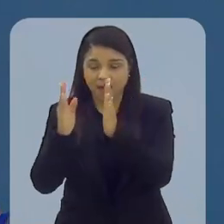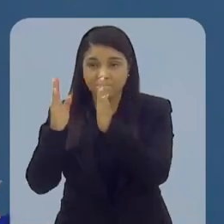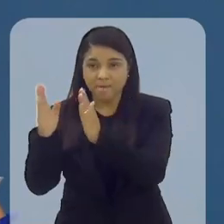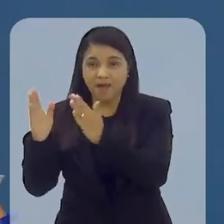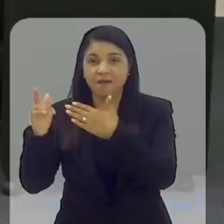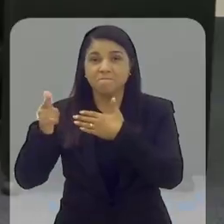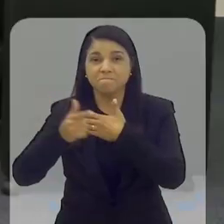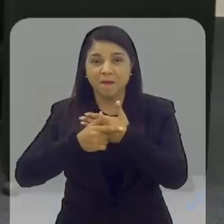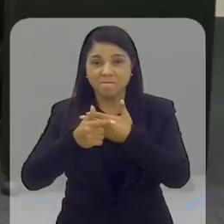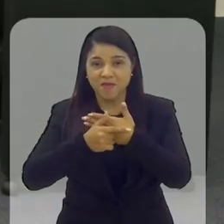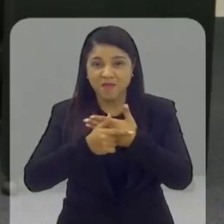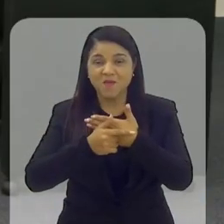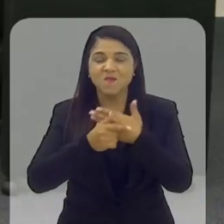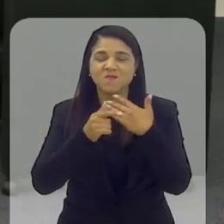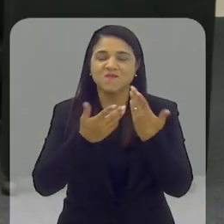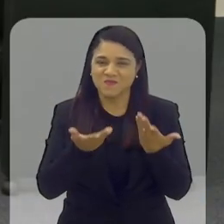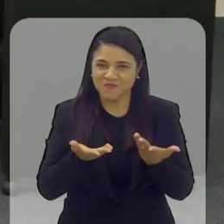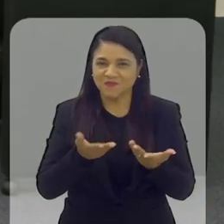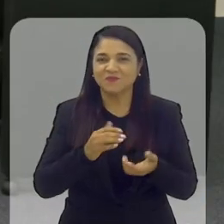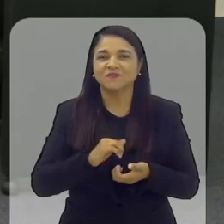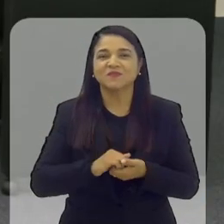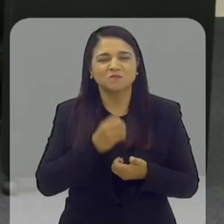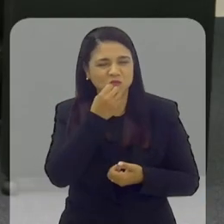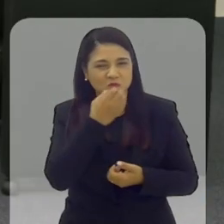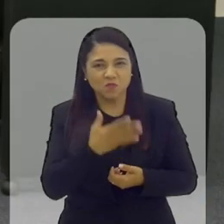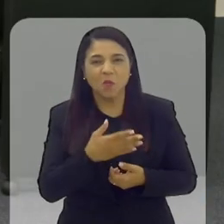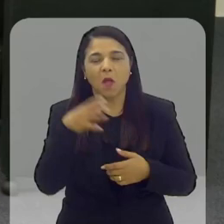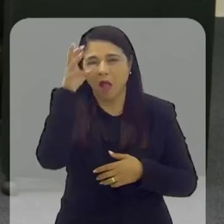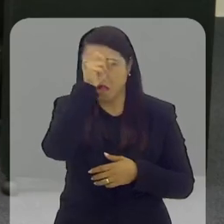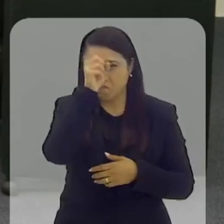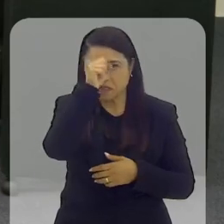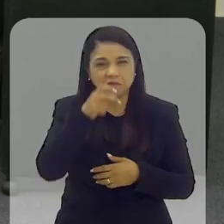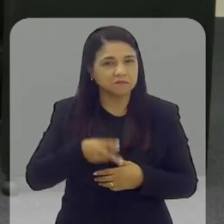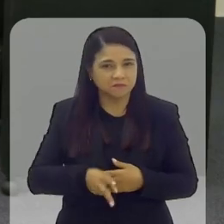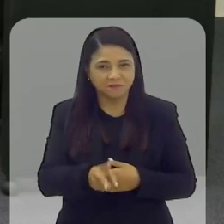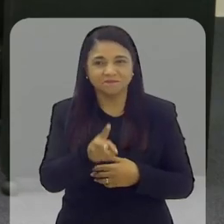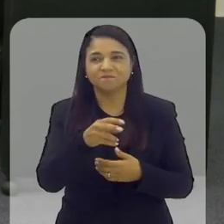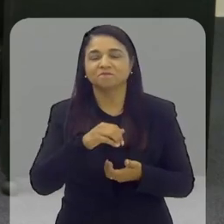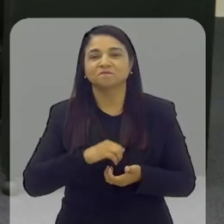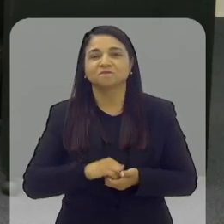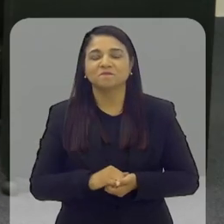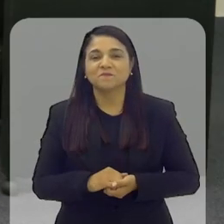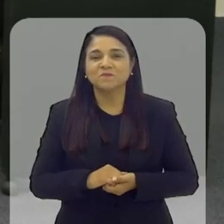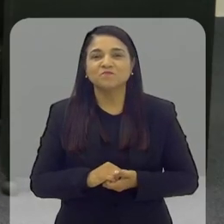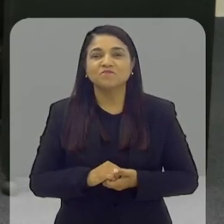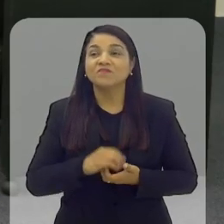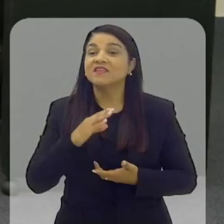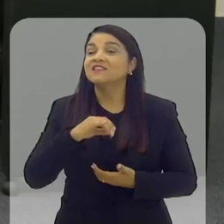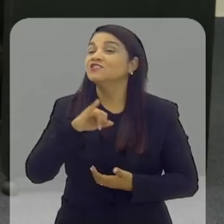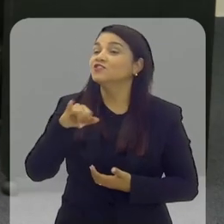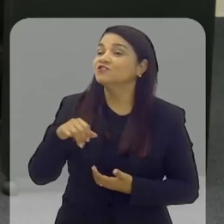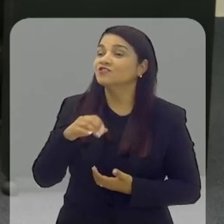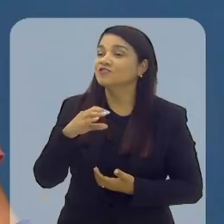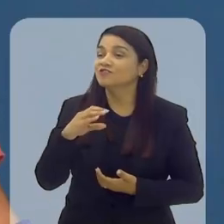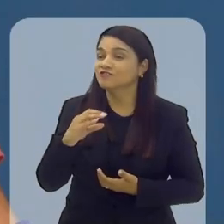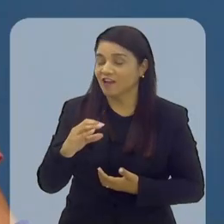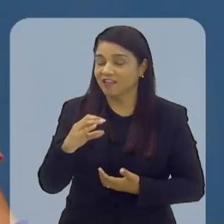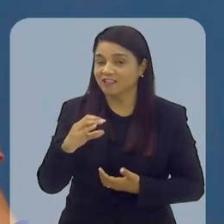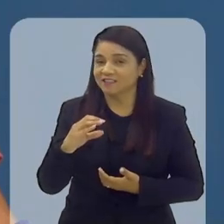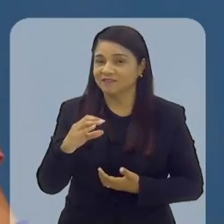todos os papéis. As etapas. Muito bom. Sempre aprendendo. Isso aí. Jac.